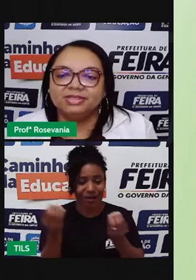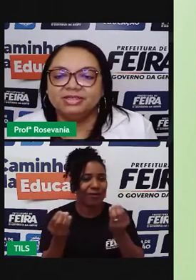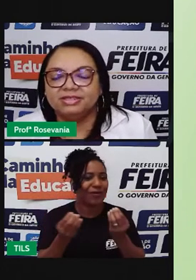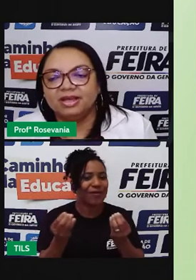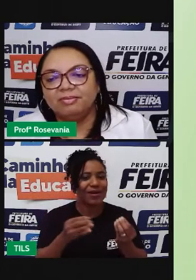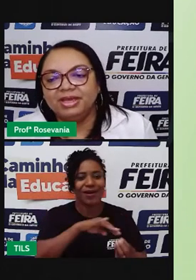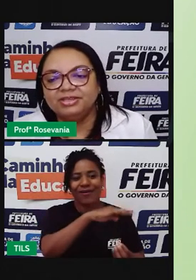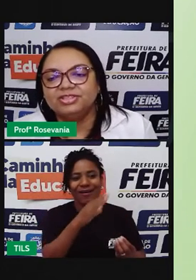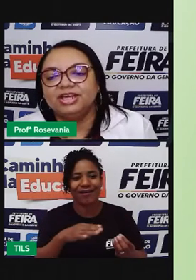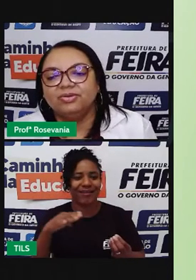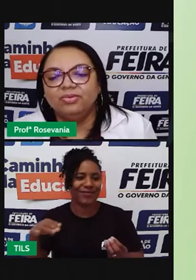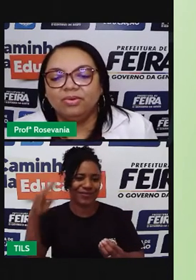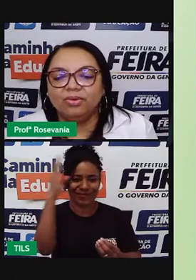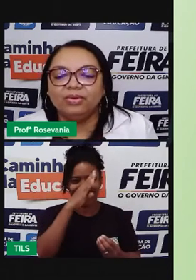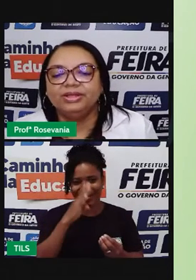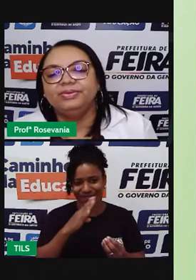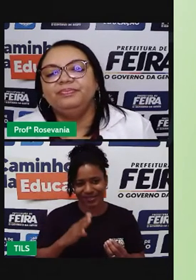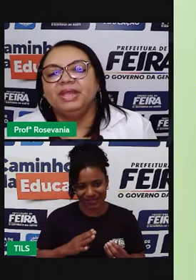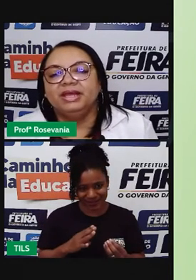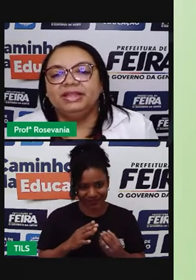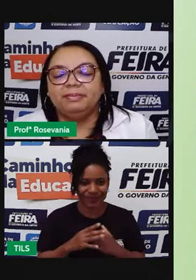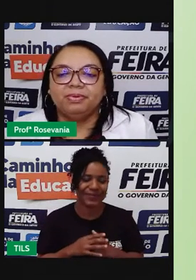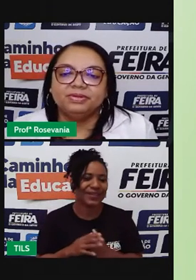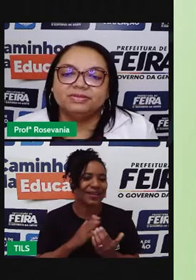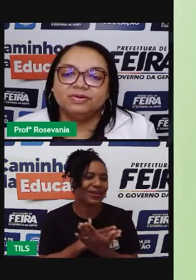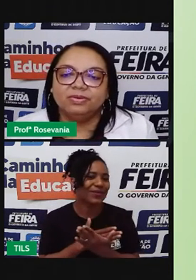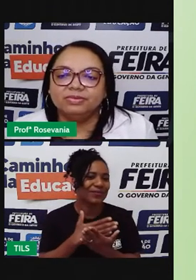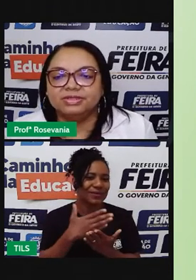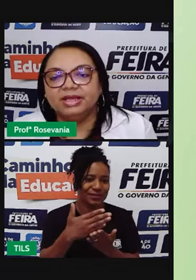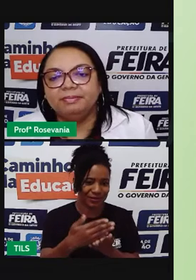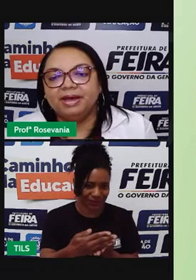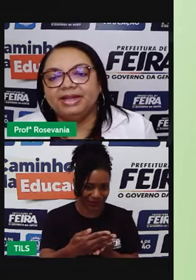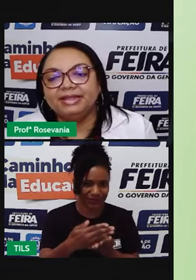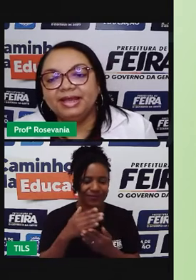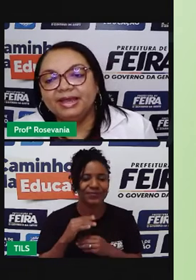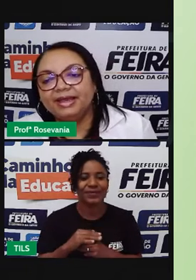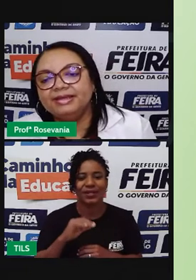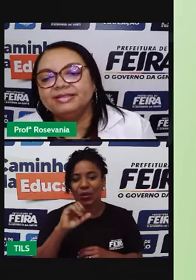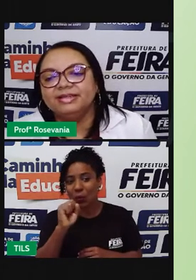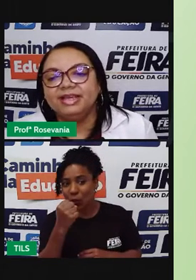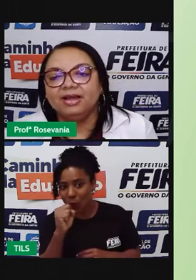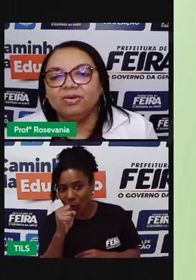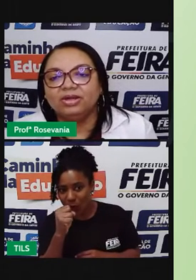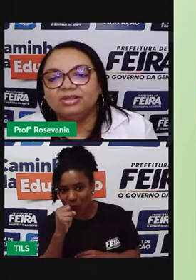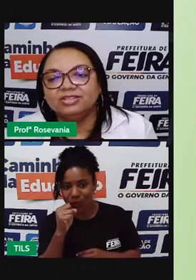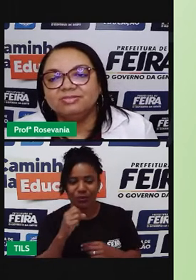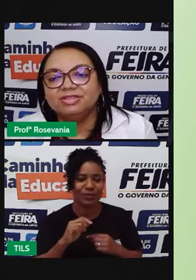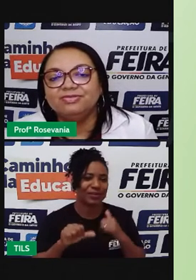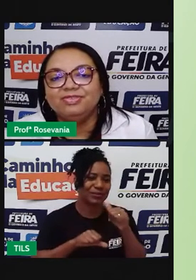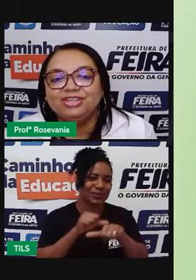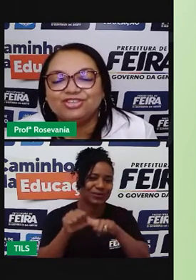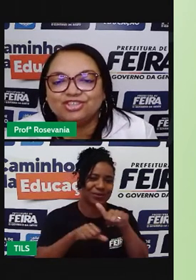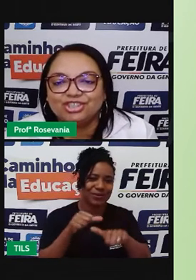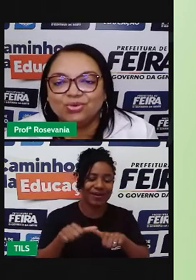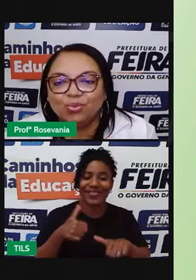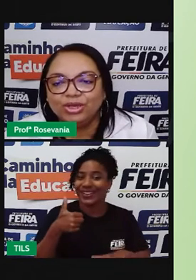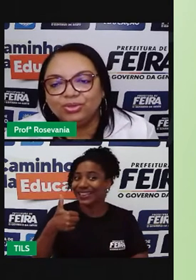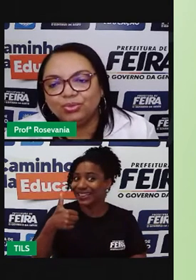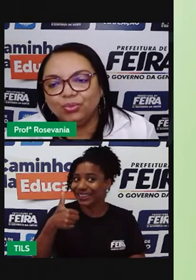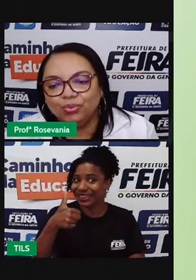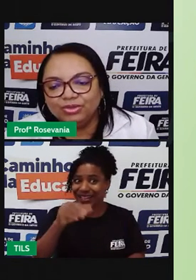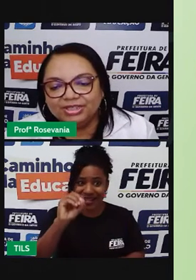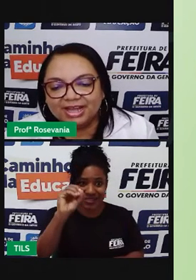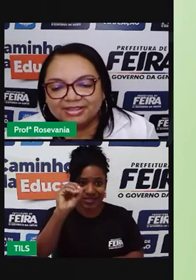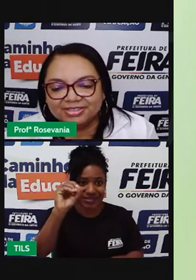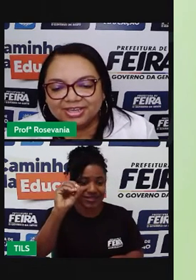começamos inicialmente, né, com oito, depois fomos, né, para dez. E agora nós temos 28